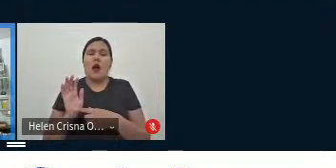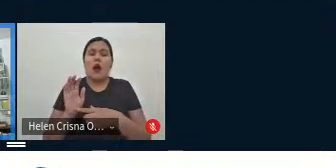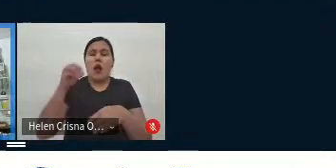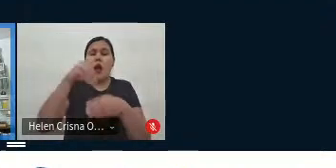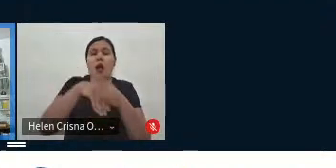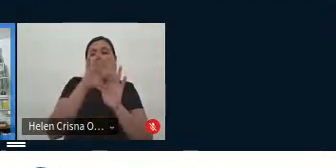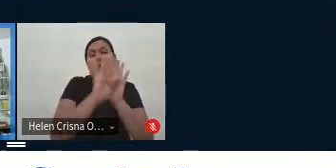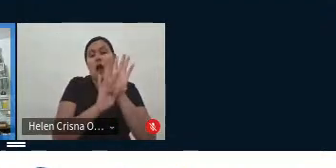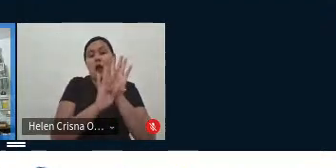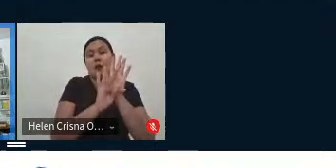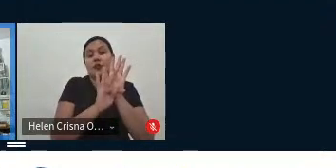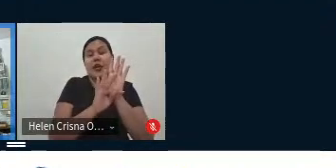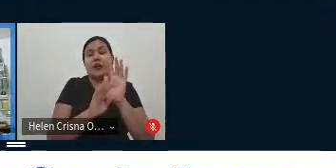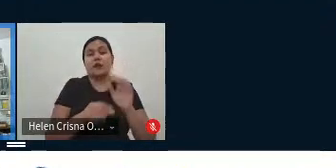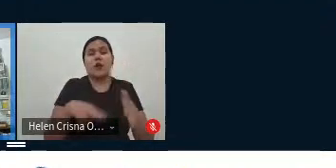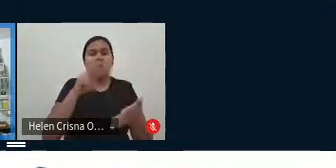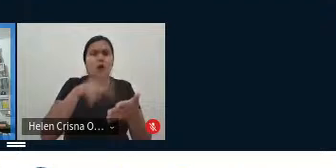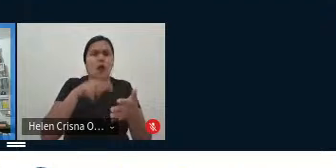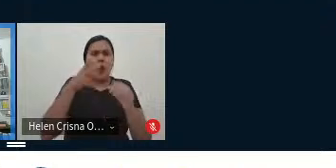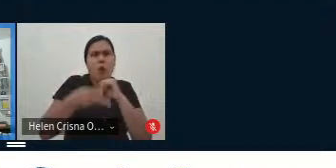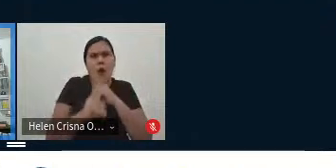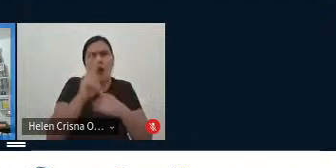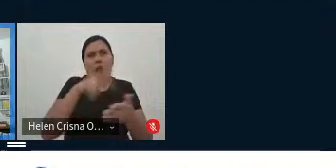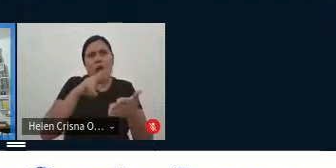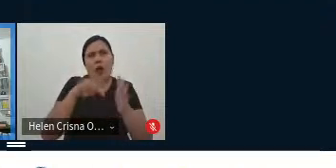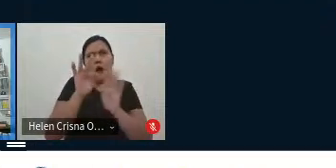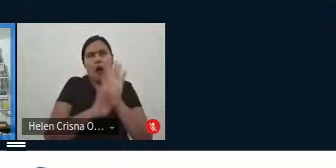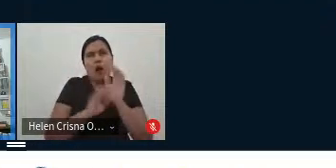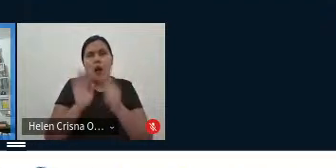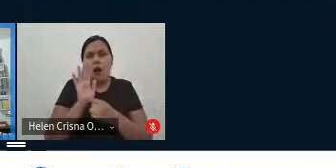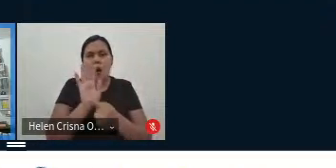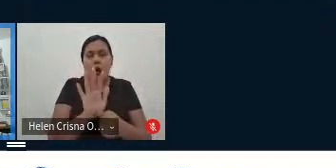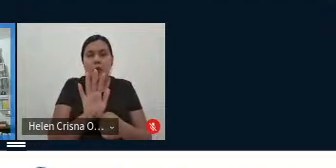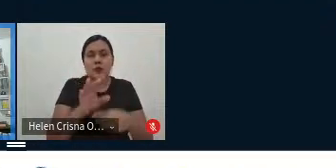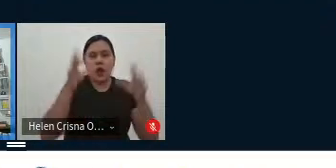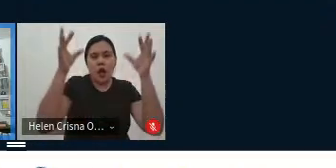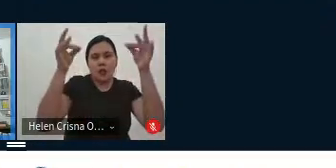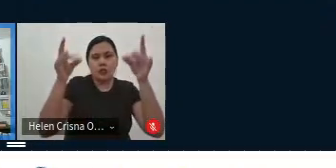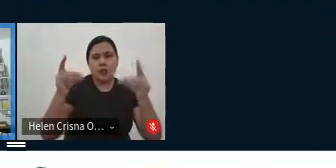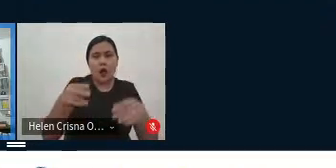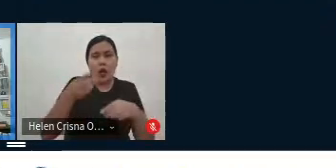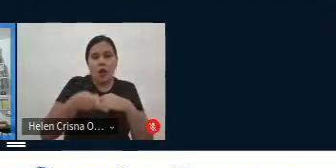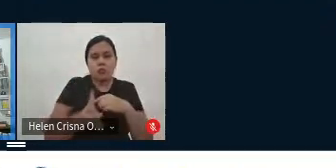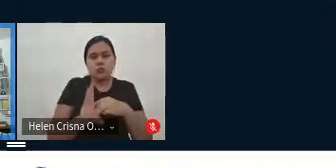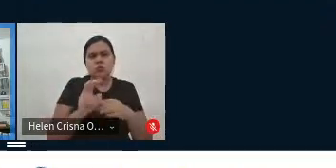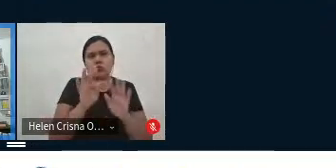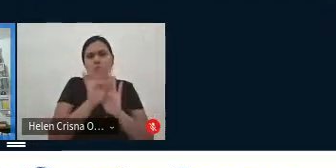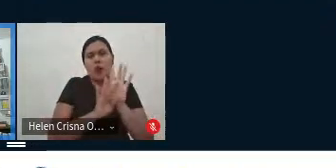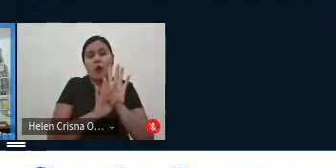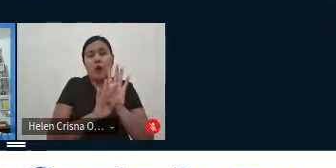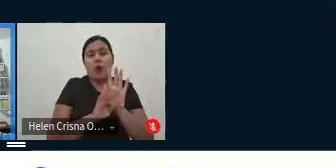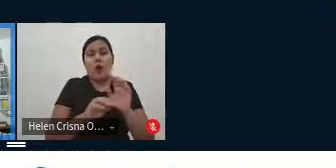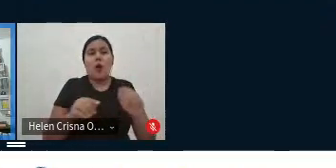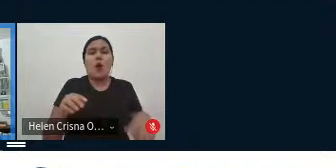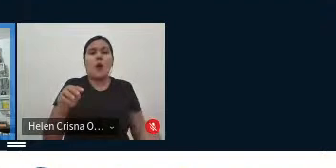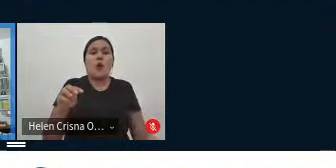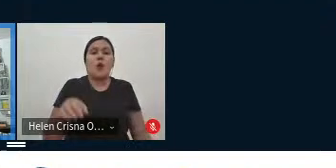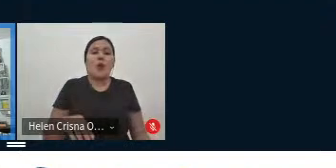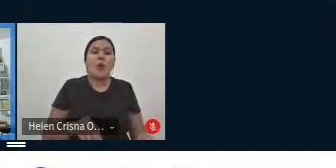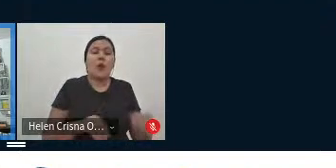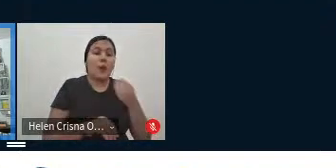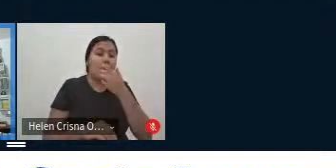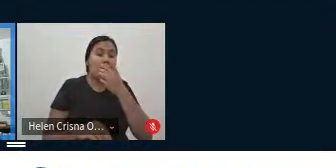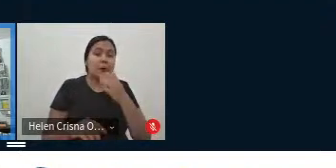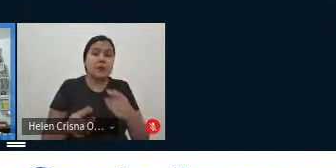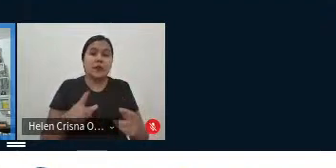E aí, quando você lê, continua a leitura do texto, apresenta o ornamento e a continuação do texto, do retábulo, parece que